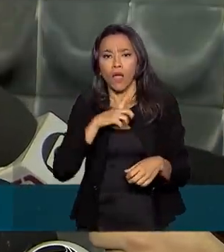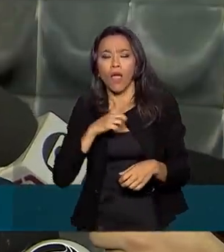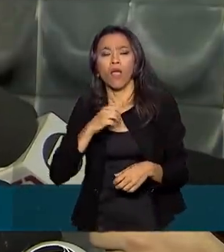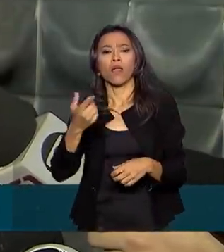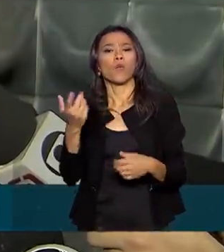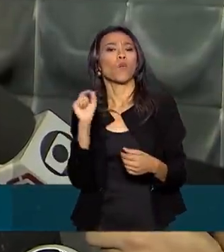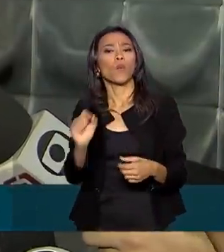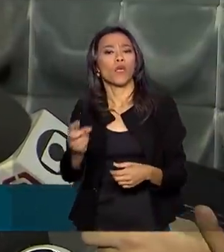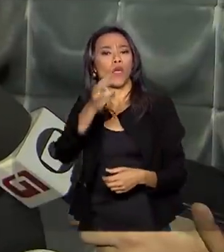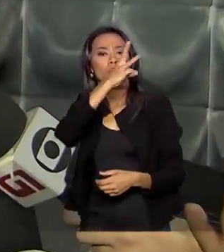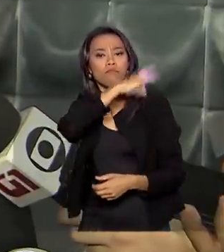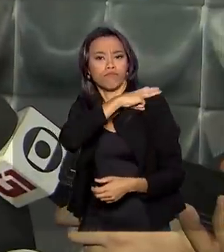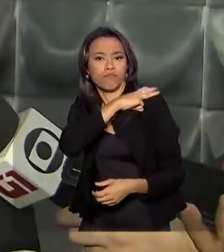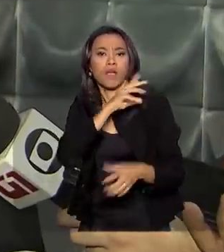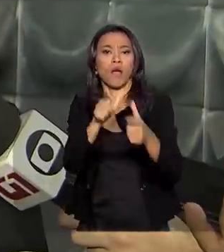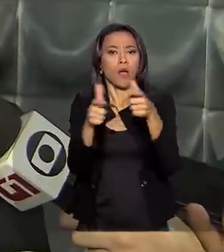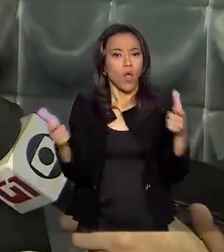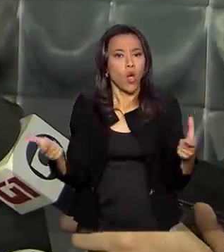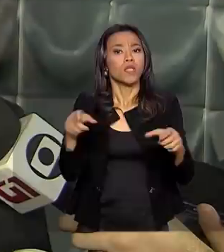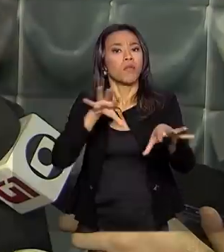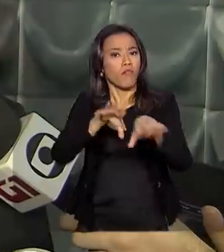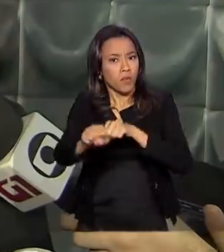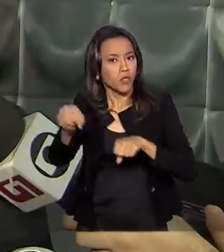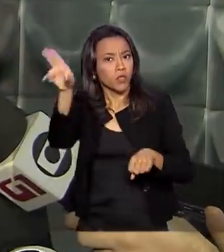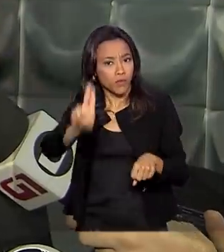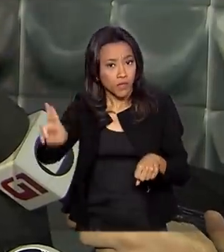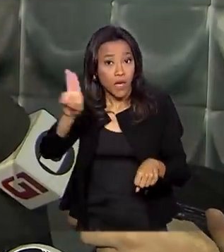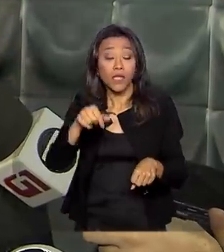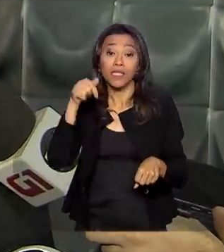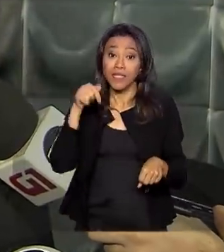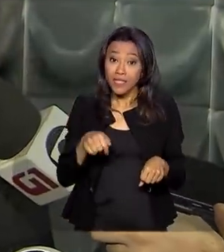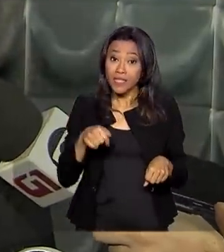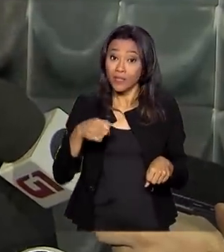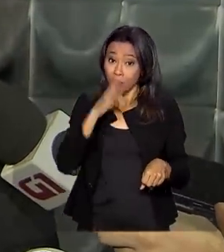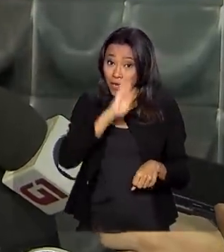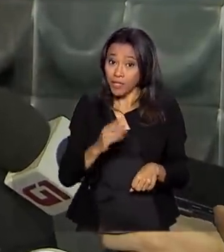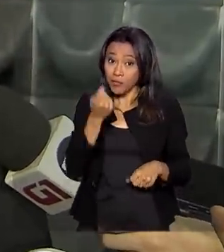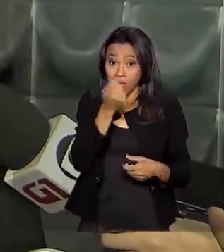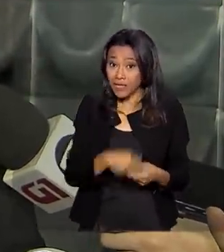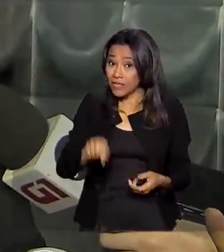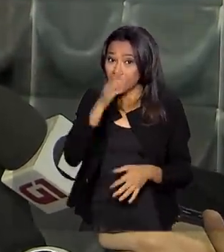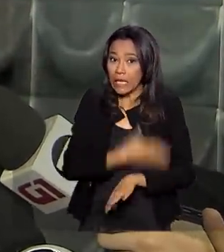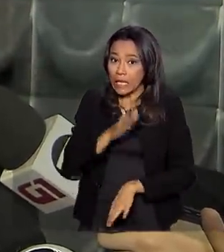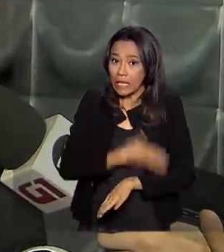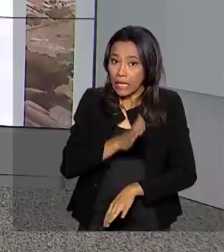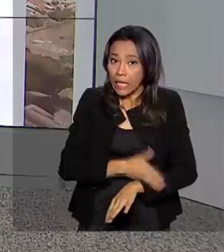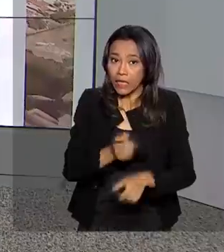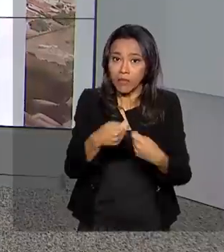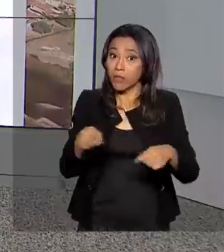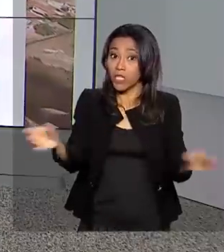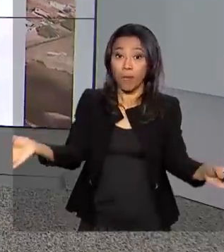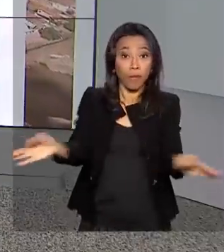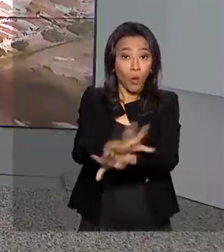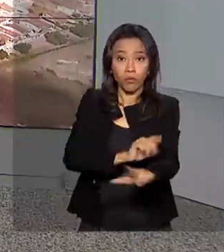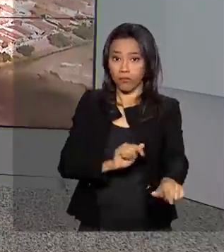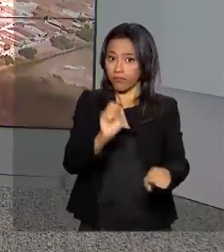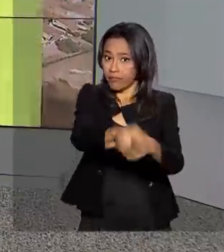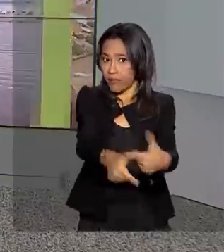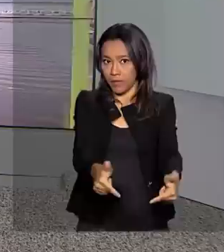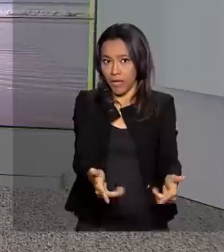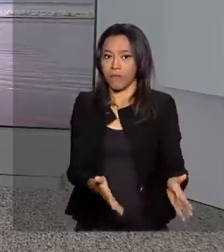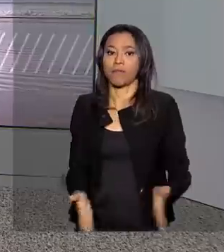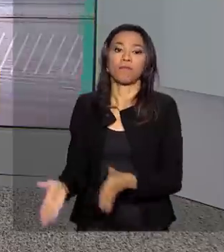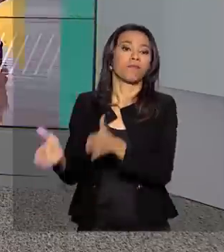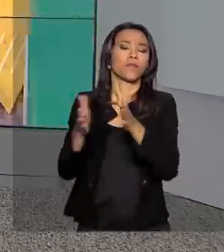maior parte deles, o nível superior. Isso significa menos investimento do país na formação dessa mão de obra e apto a trabalhar. Tudo